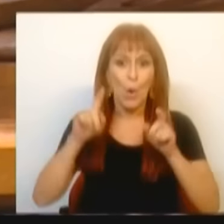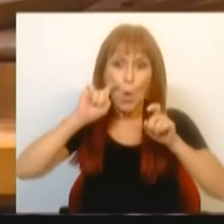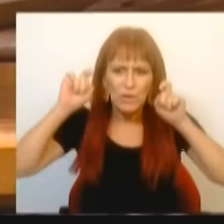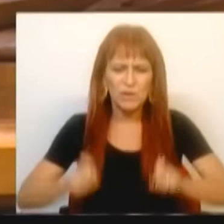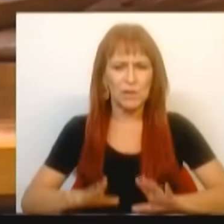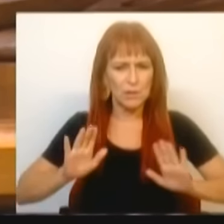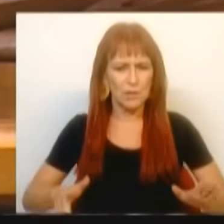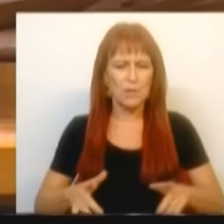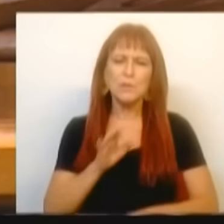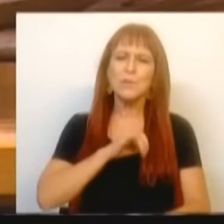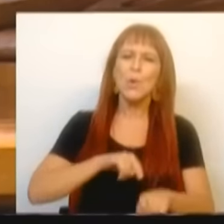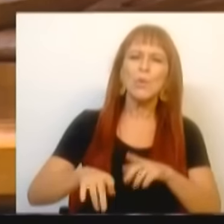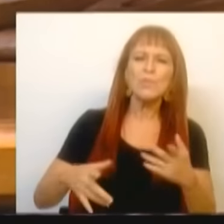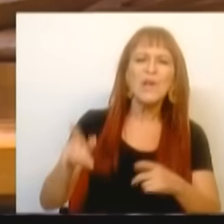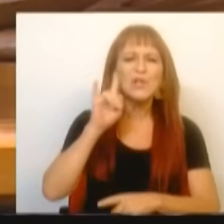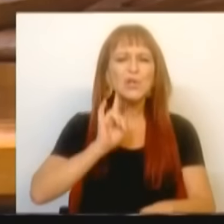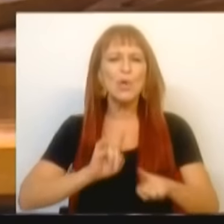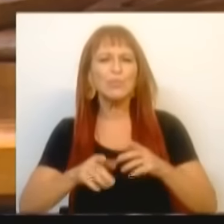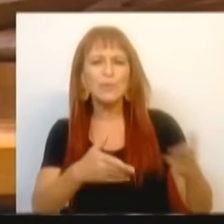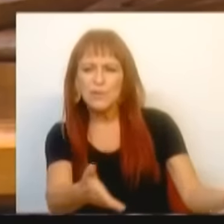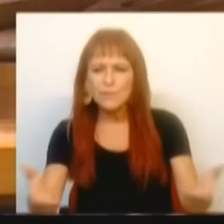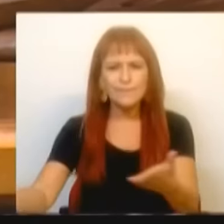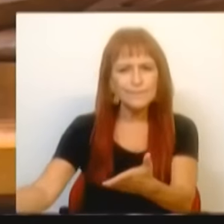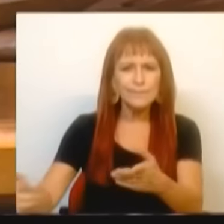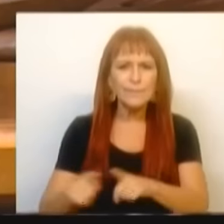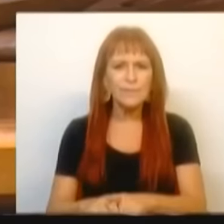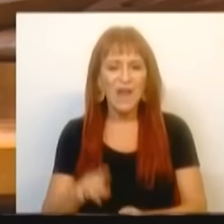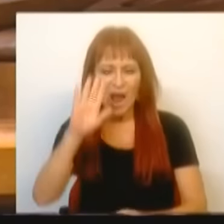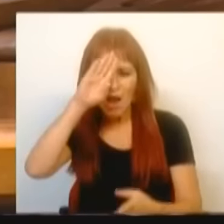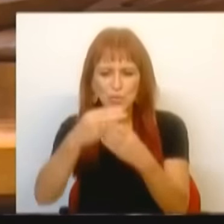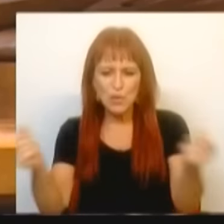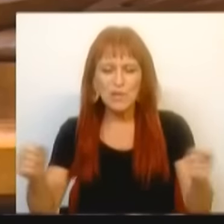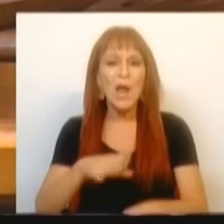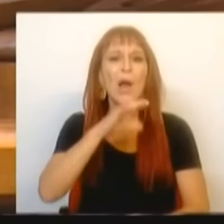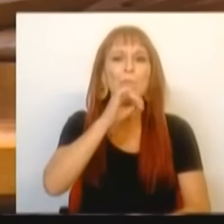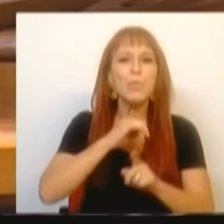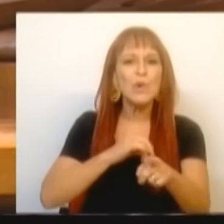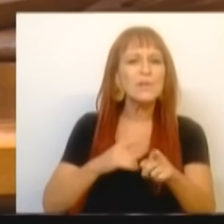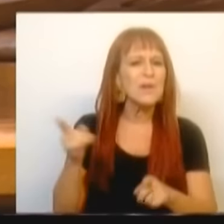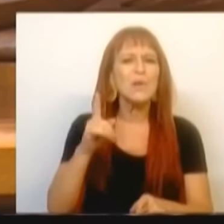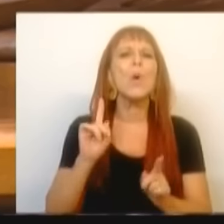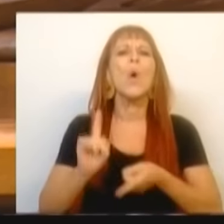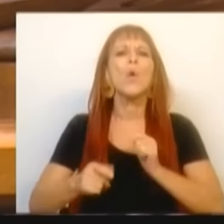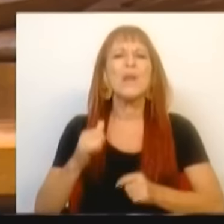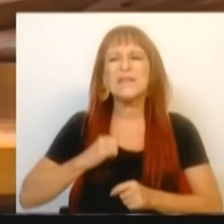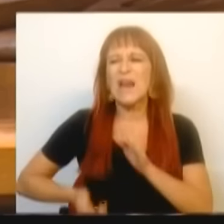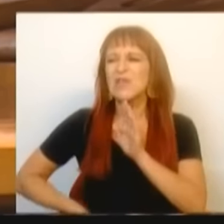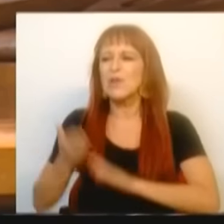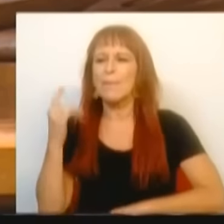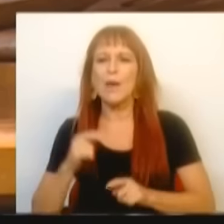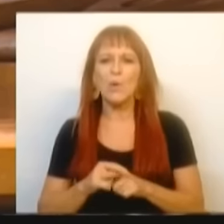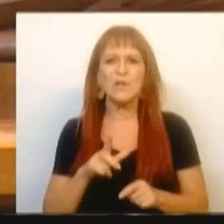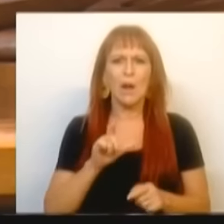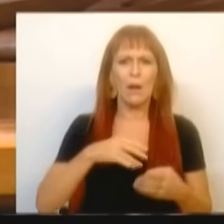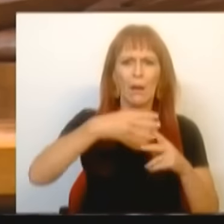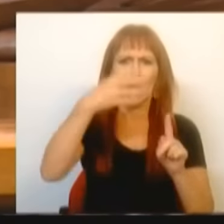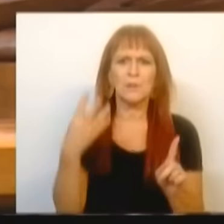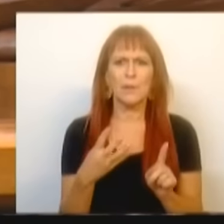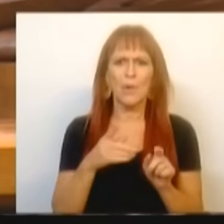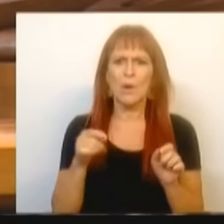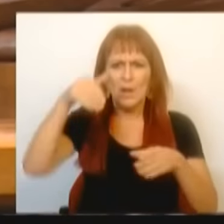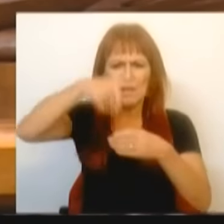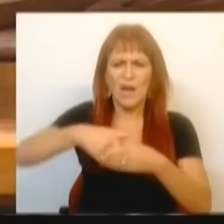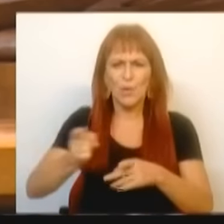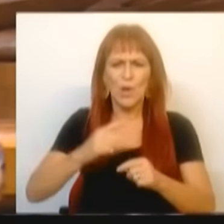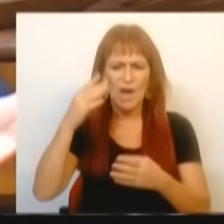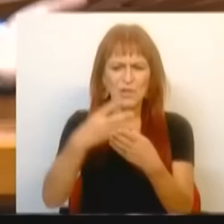Srs. Deputados, Sras. Deputadas, A solução para a Polícia não é mais ciganos nem LGBTs nas suas fileiras. A